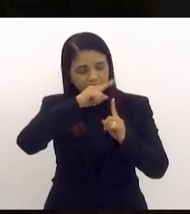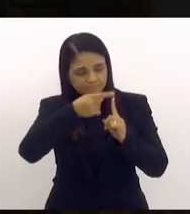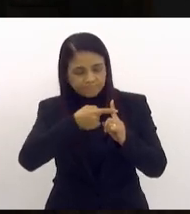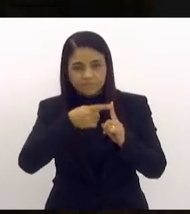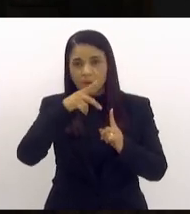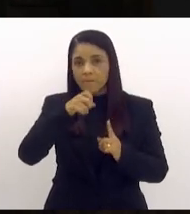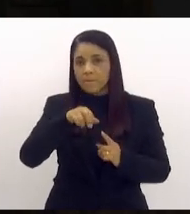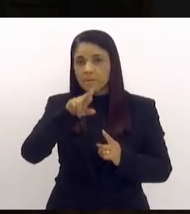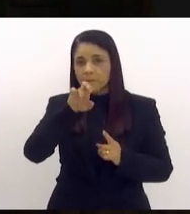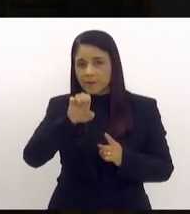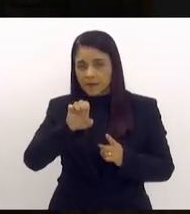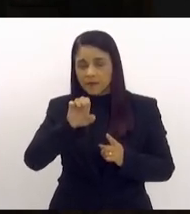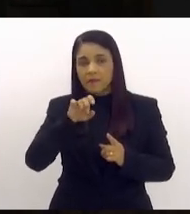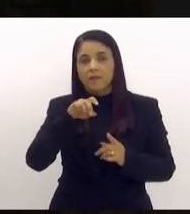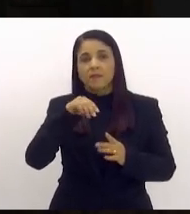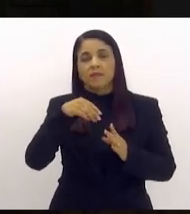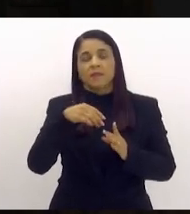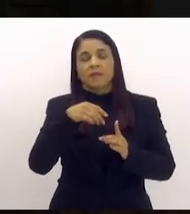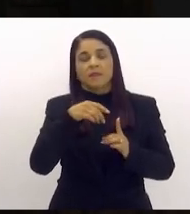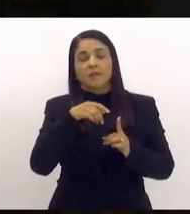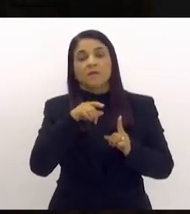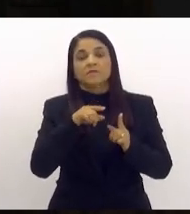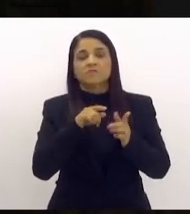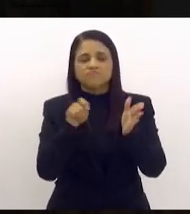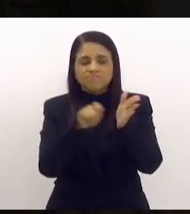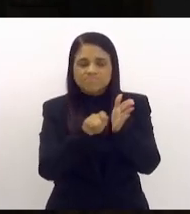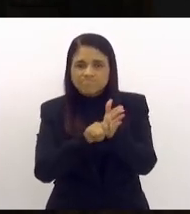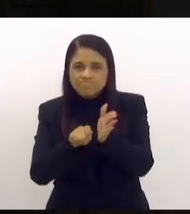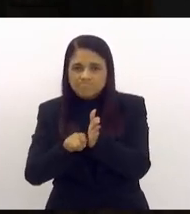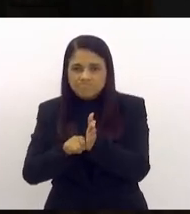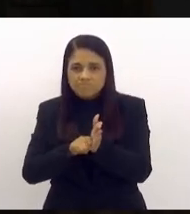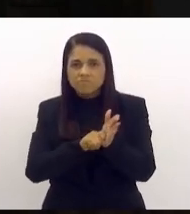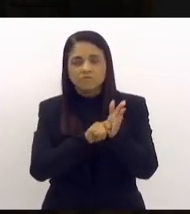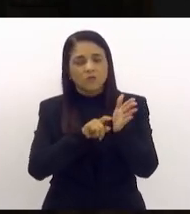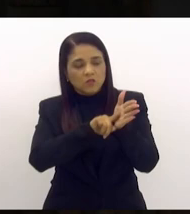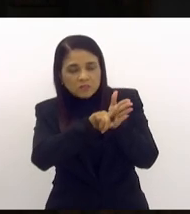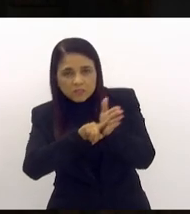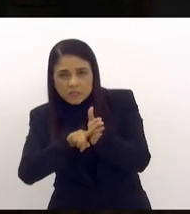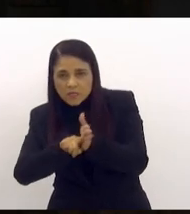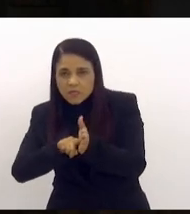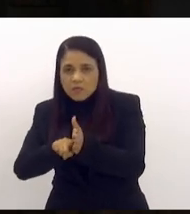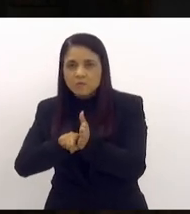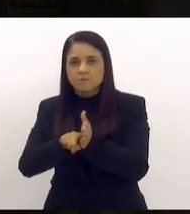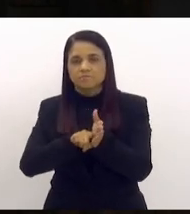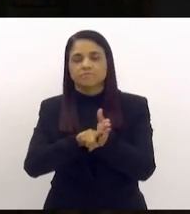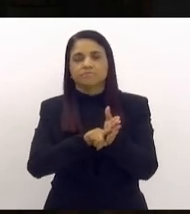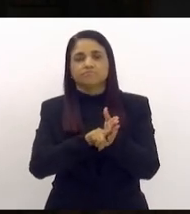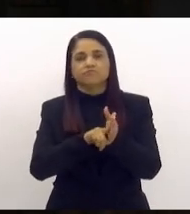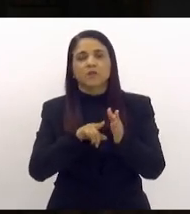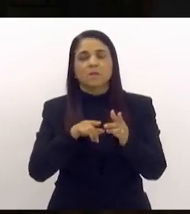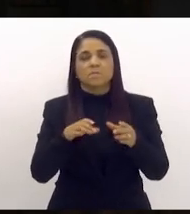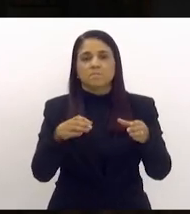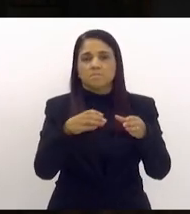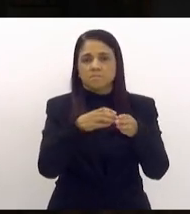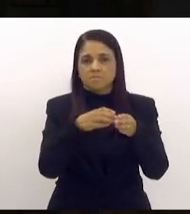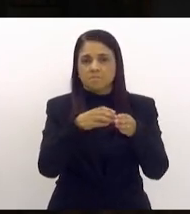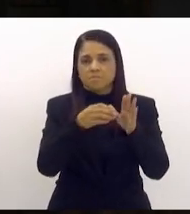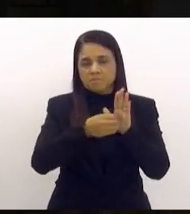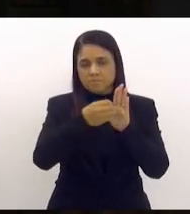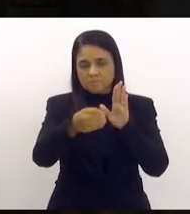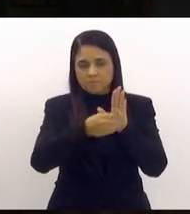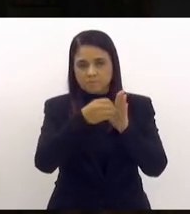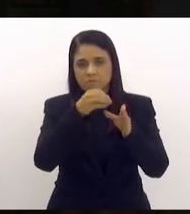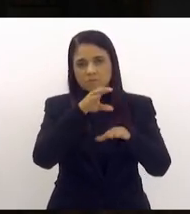exame de sangue para detectar o uso de drogas lícitas e ilícitas e das outras providências, para as serem das comissões. Constituição de